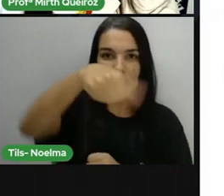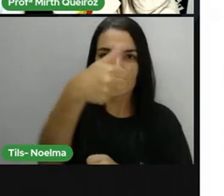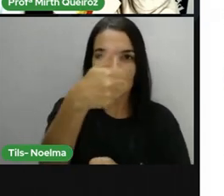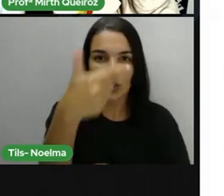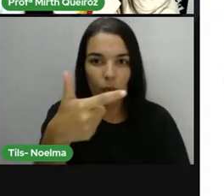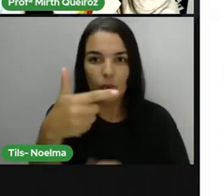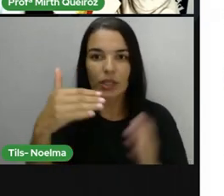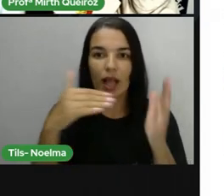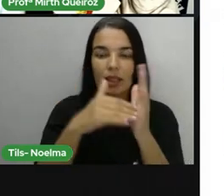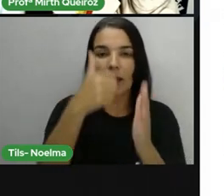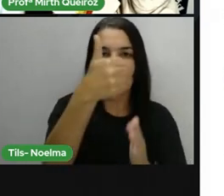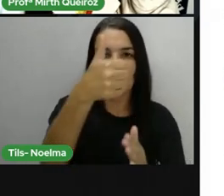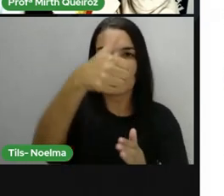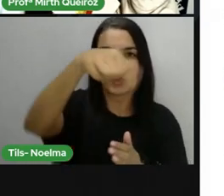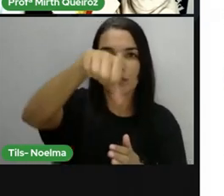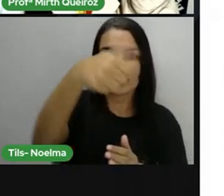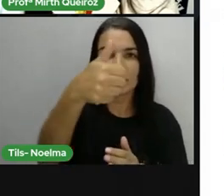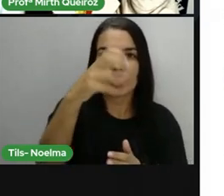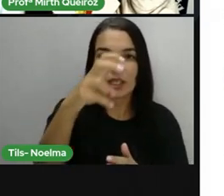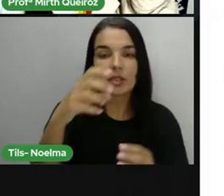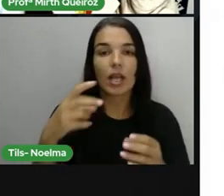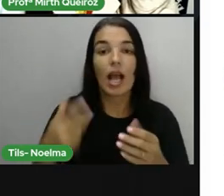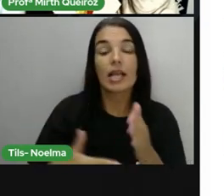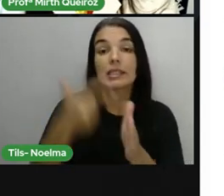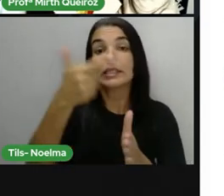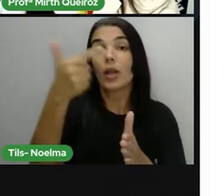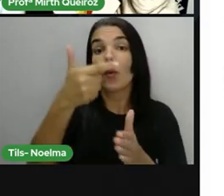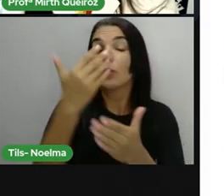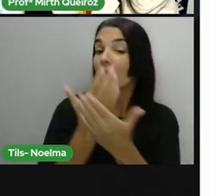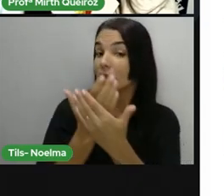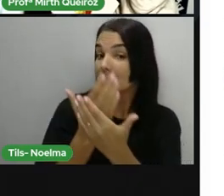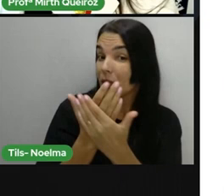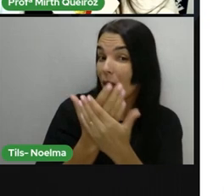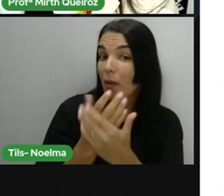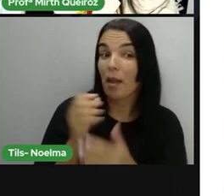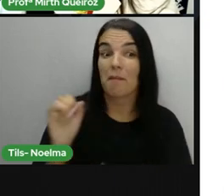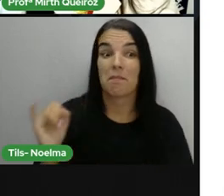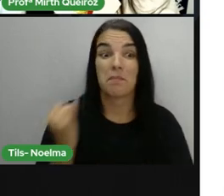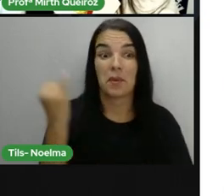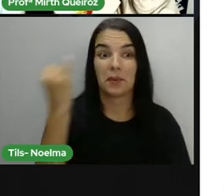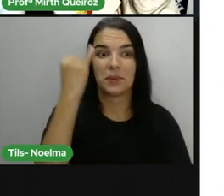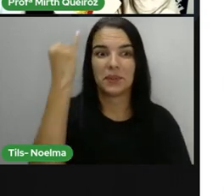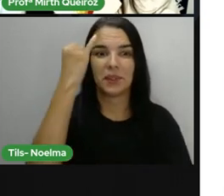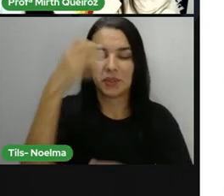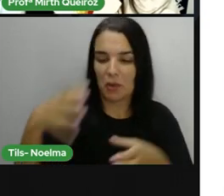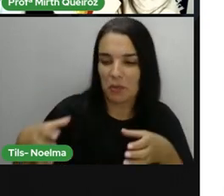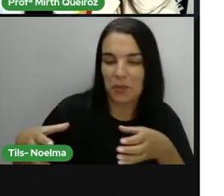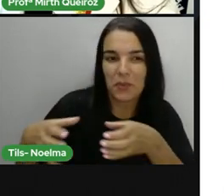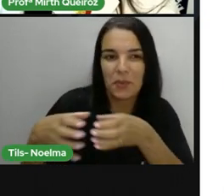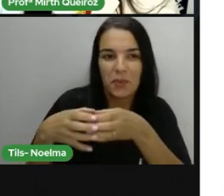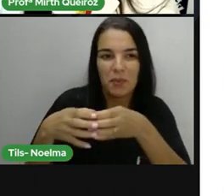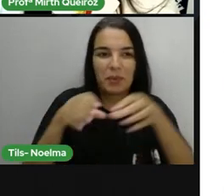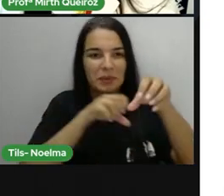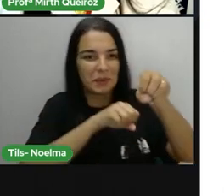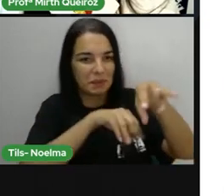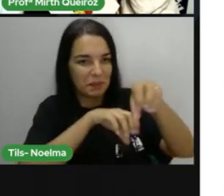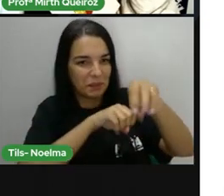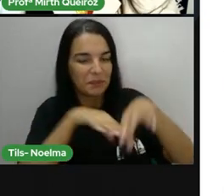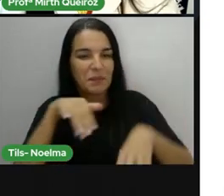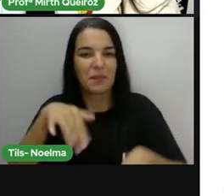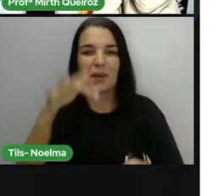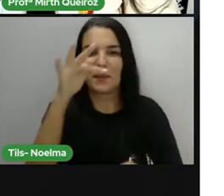o segundo grupo escolar construído no município de Feira de Santana, fato importante para o sistema escolar da